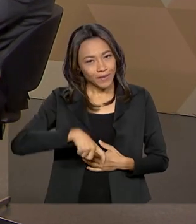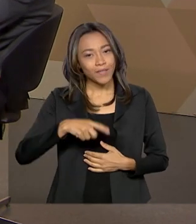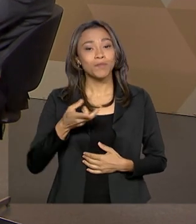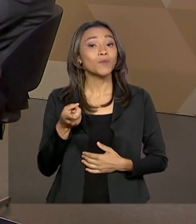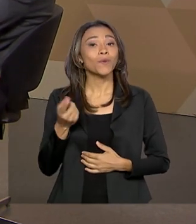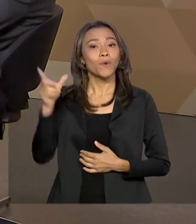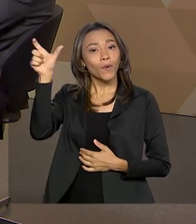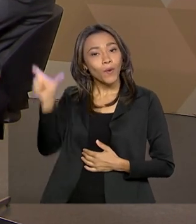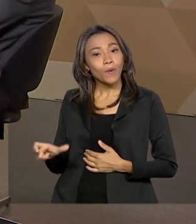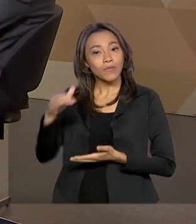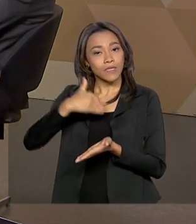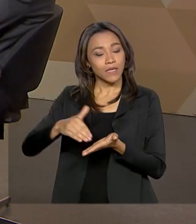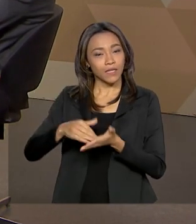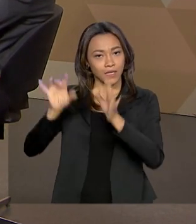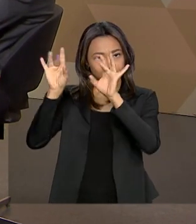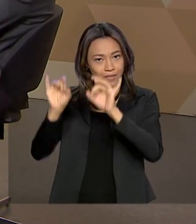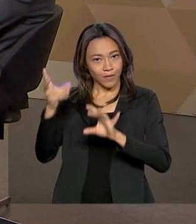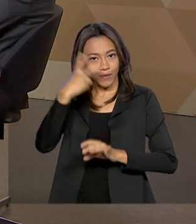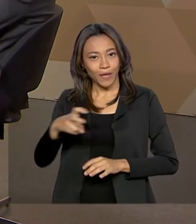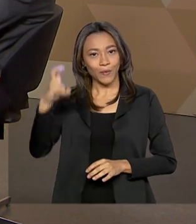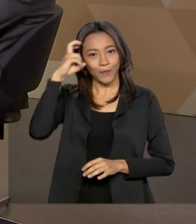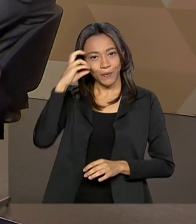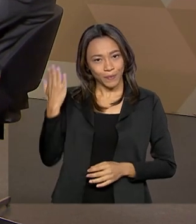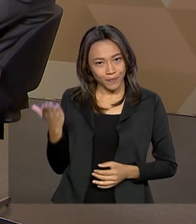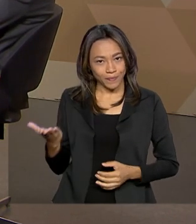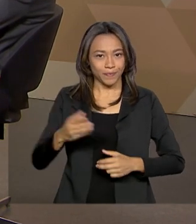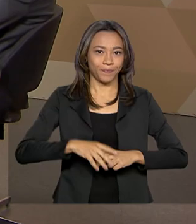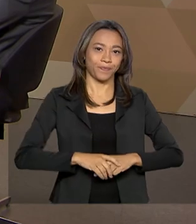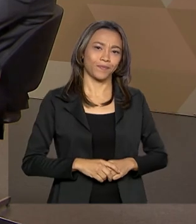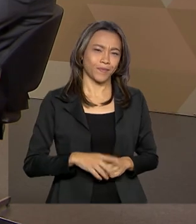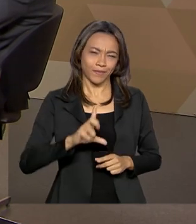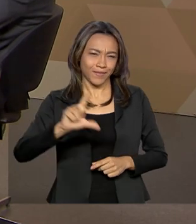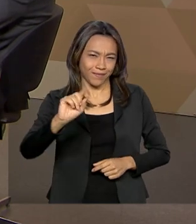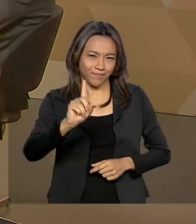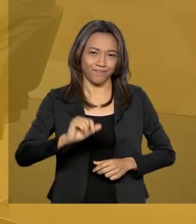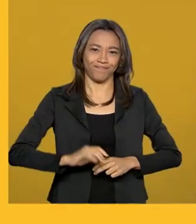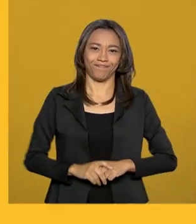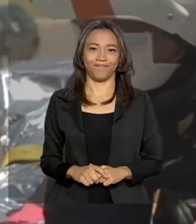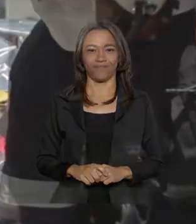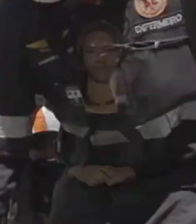instantes com o secretário especial da Cultura, Roberto Alvim. Não saia daí.